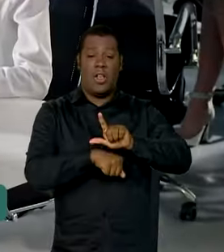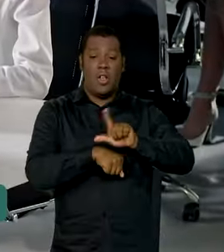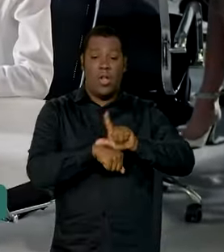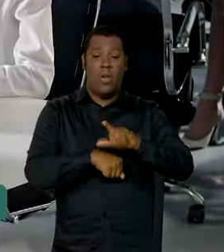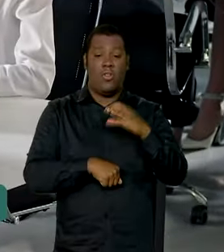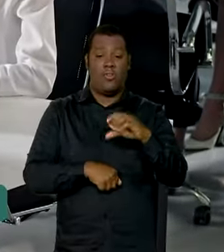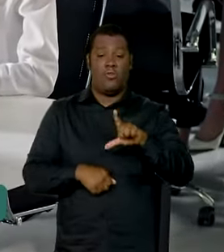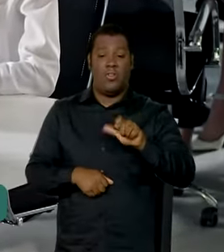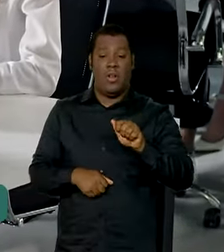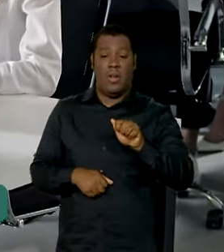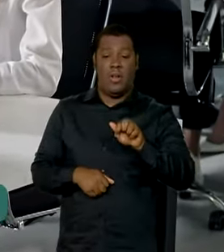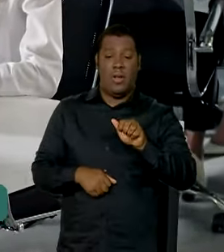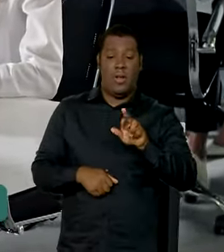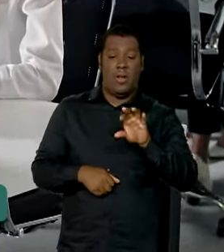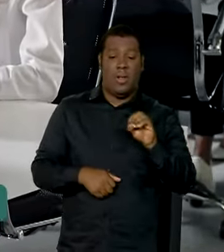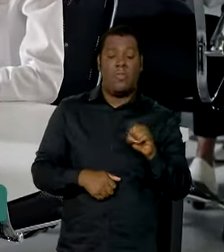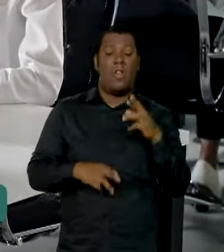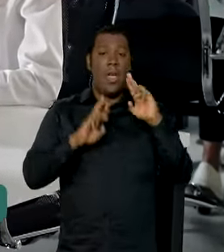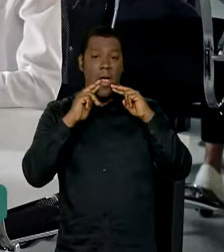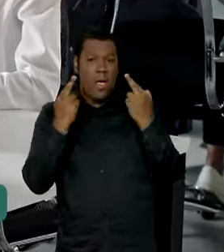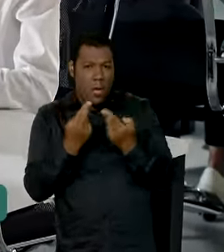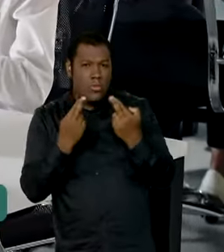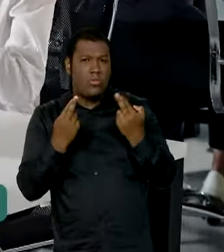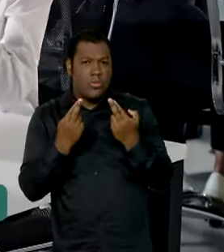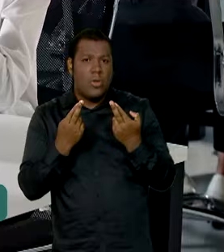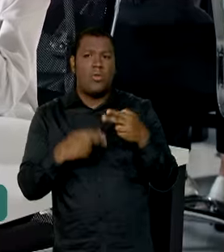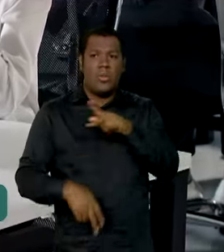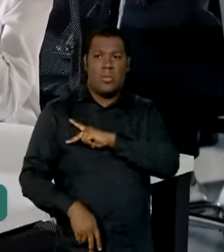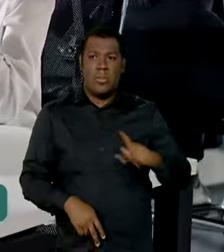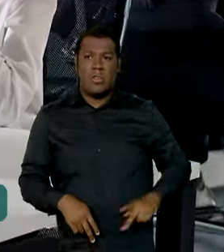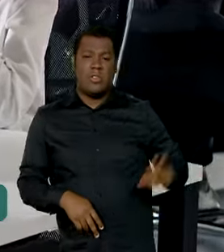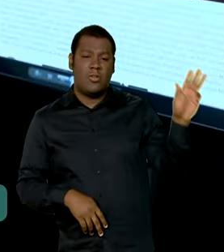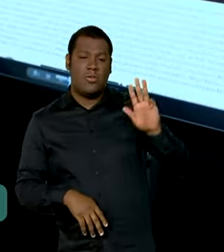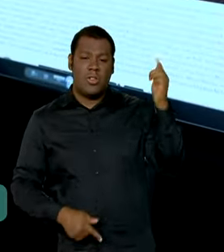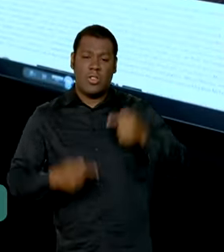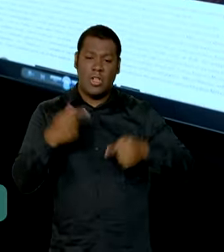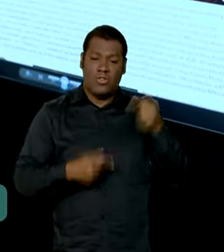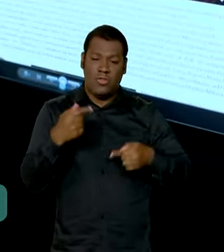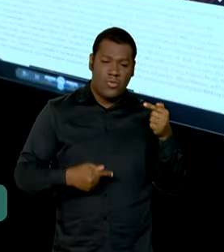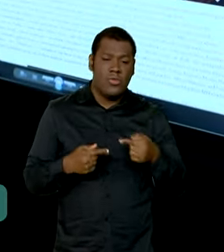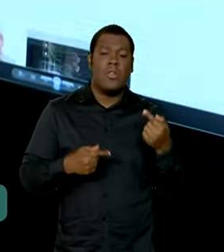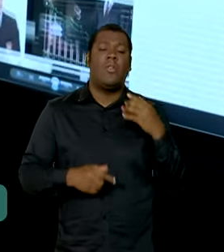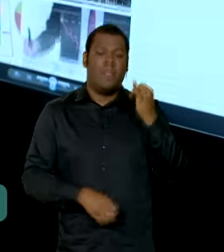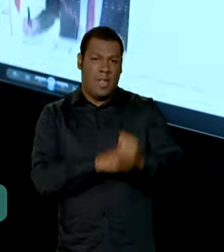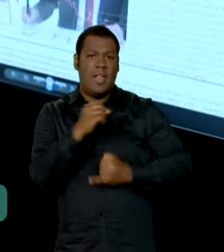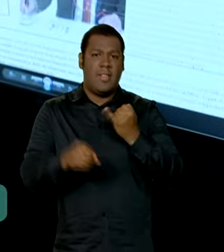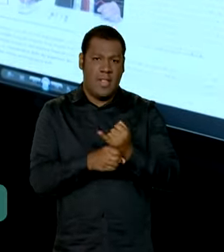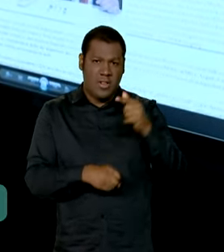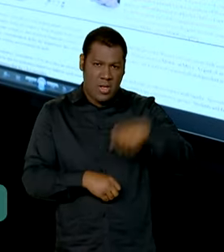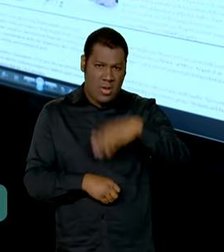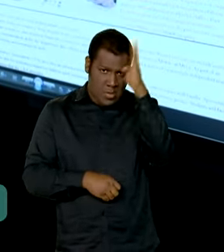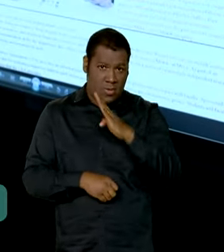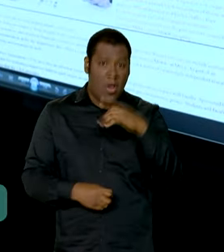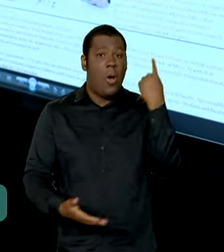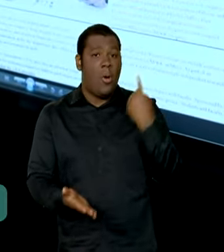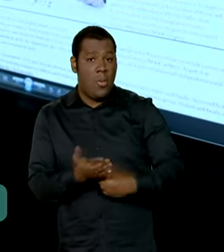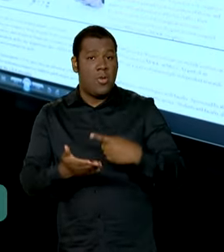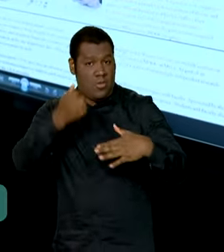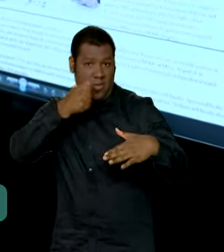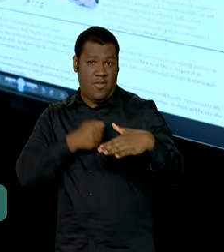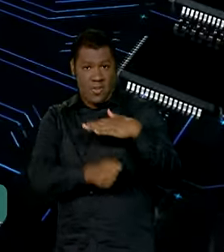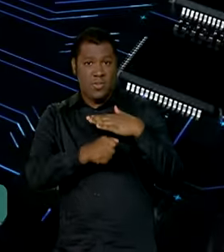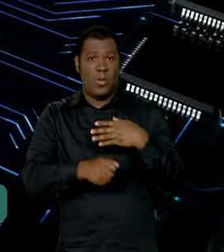se reuniu com o presidente Lula para discutir a expansão da conectividade brasileira. Slim prometeu investir cerca de R$ 40